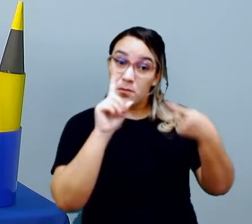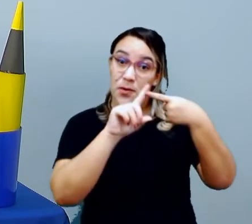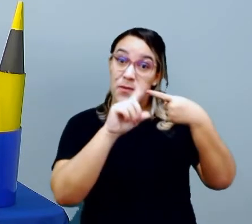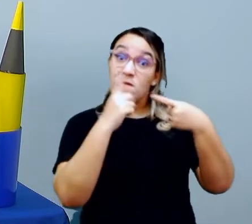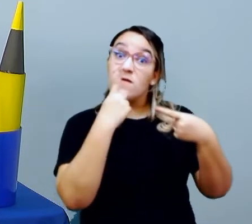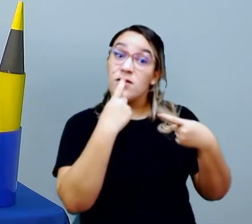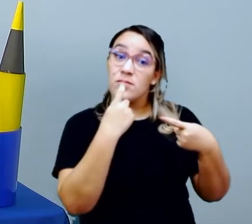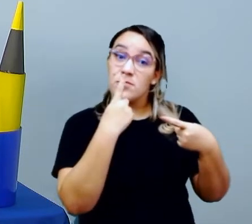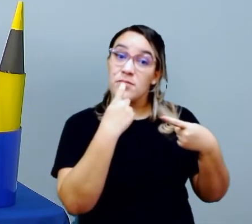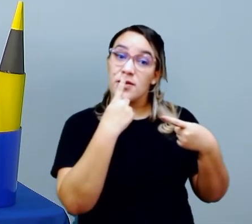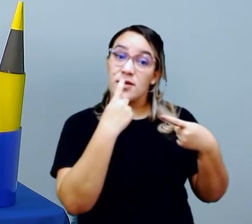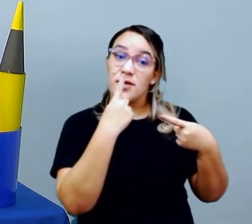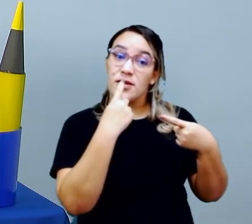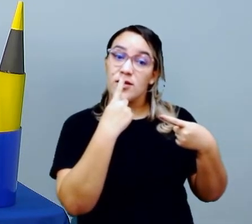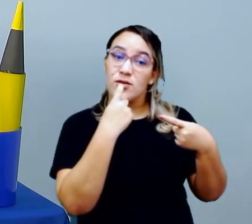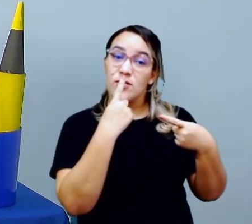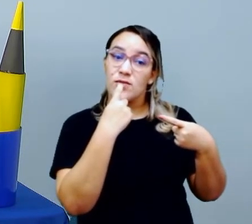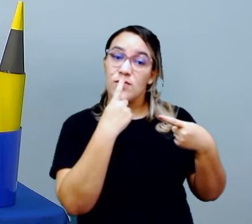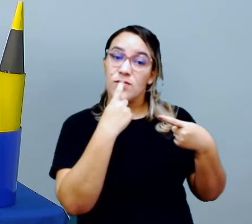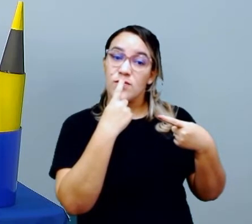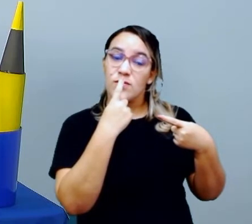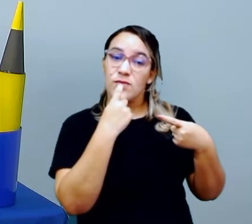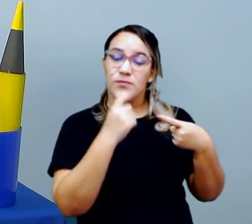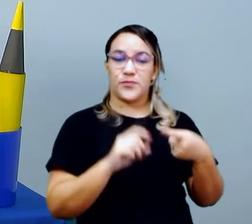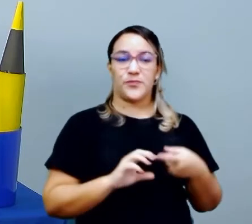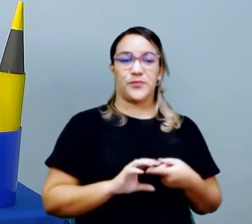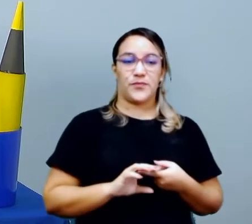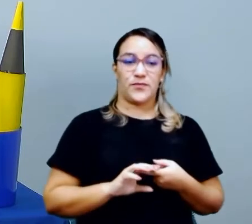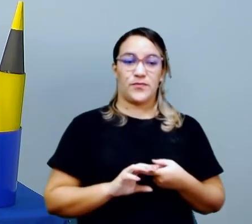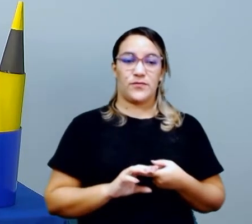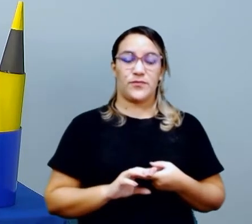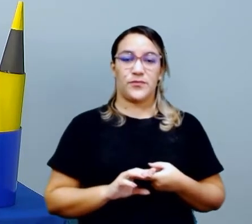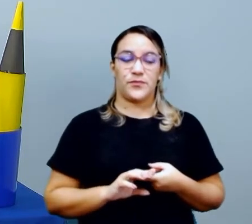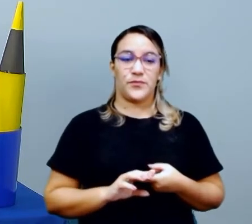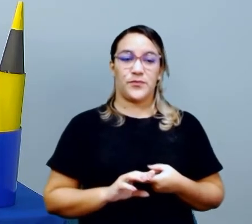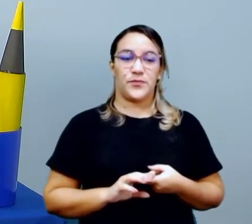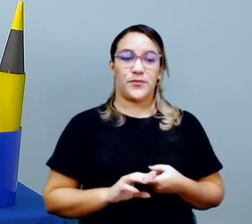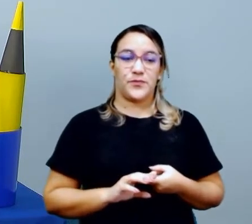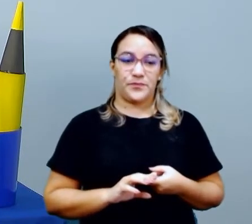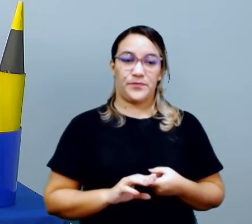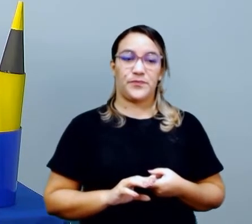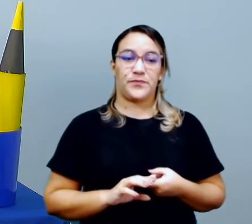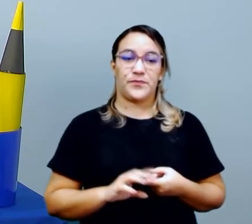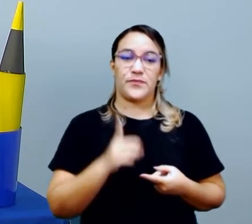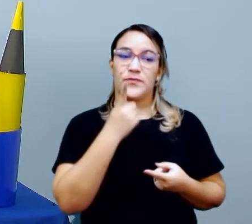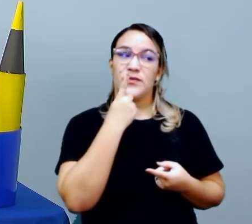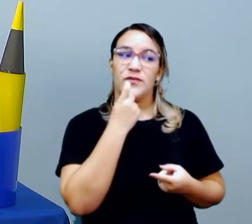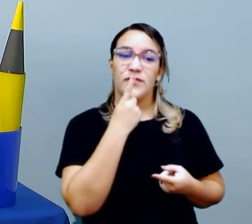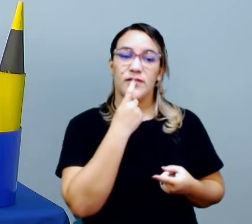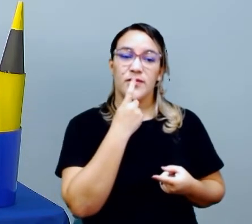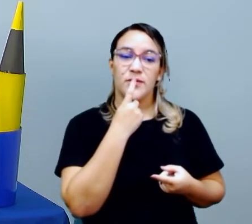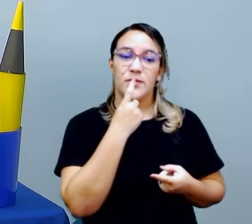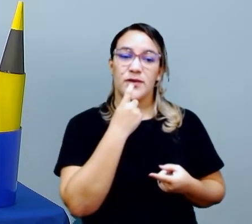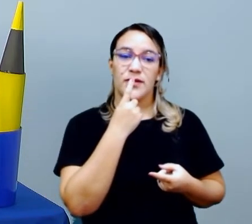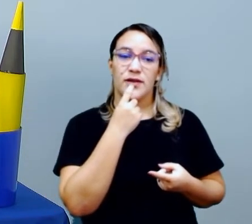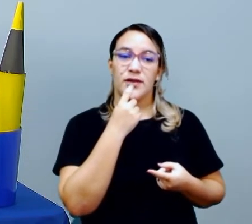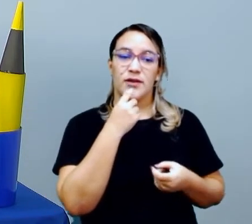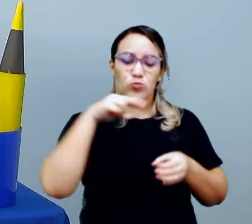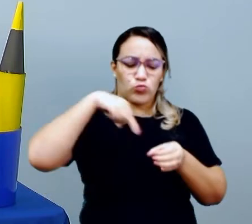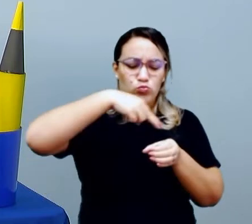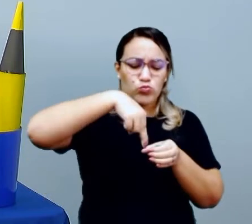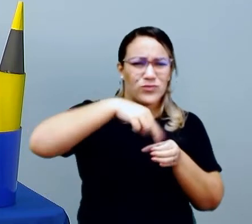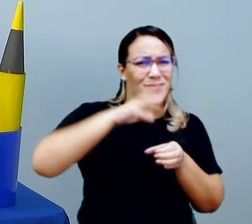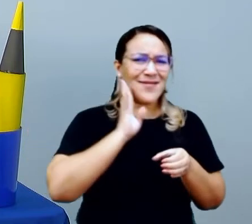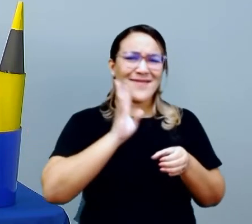Lembrando que, ó, o de cima é de vermelho, assim para ficar melhor para vocês. Ó, a gente vai pintar bem